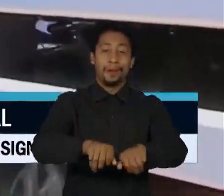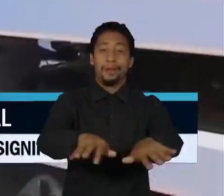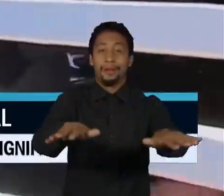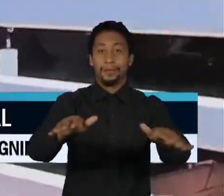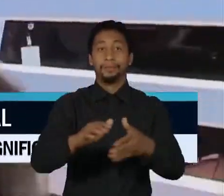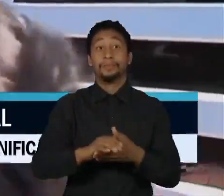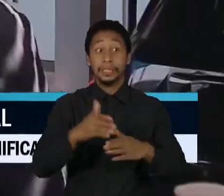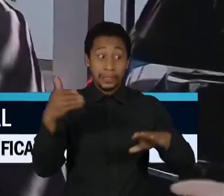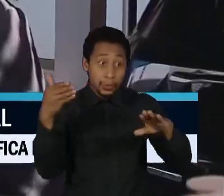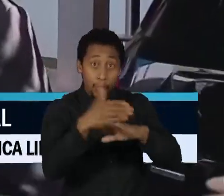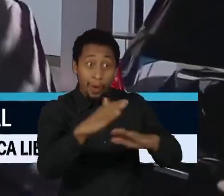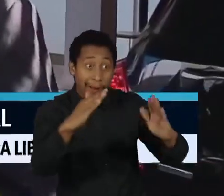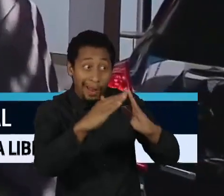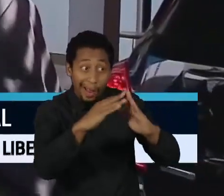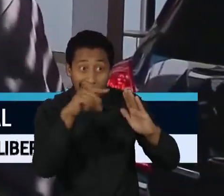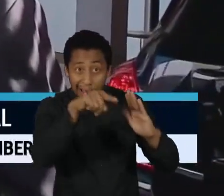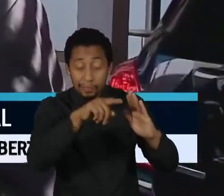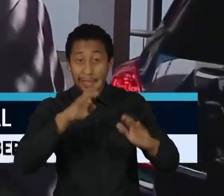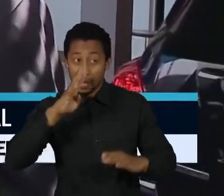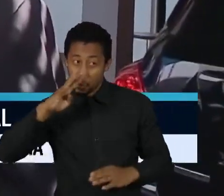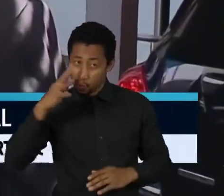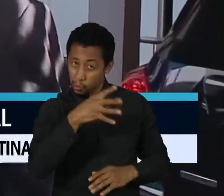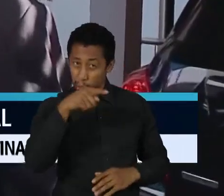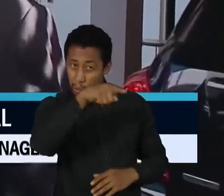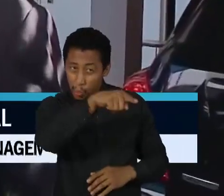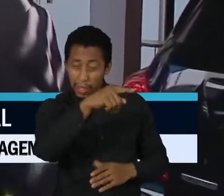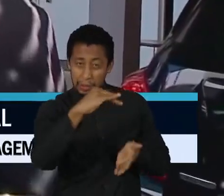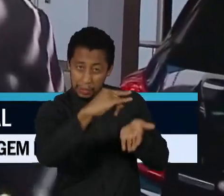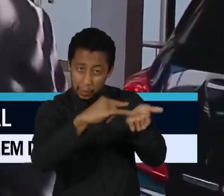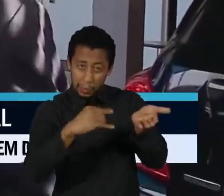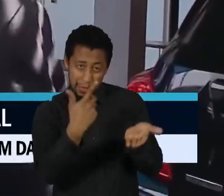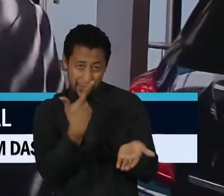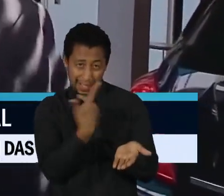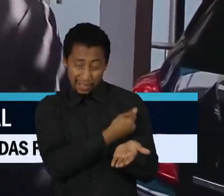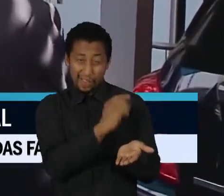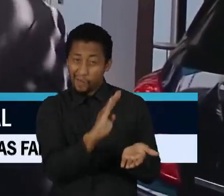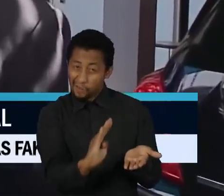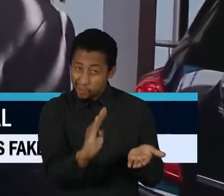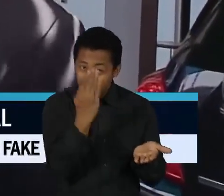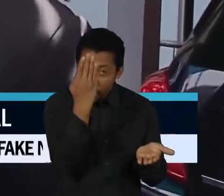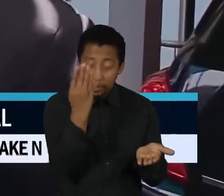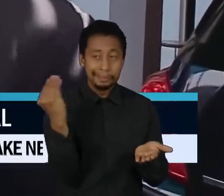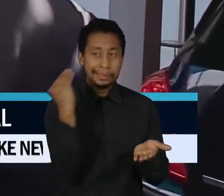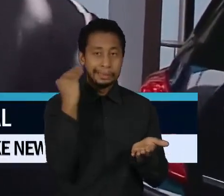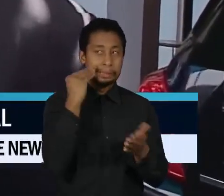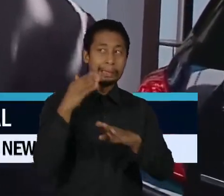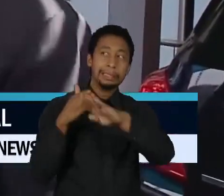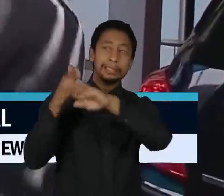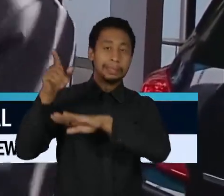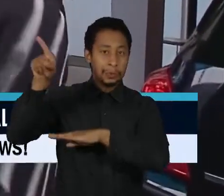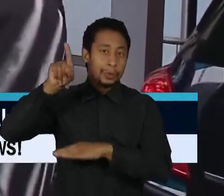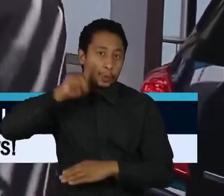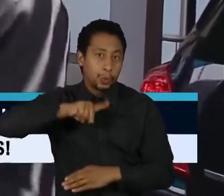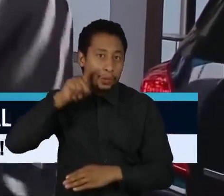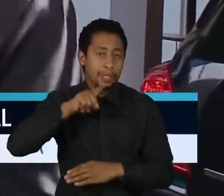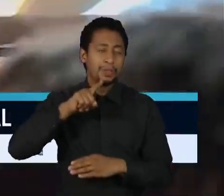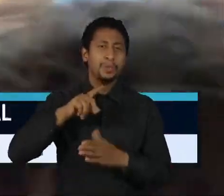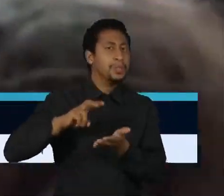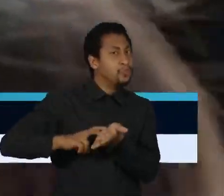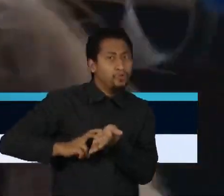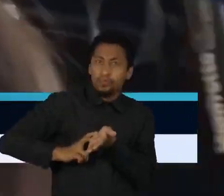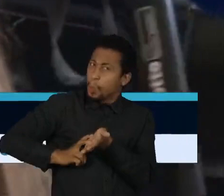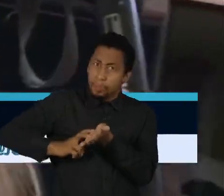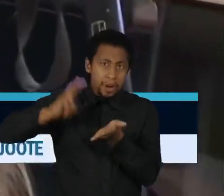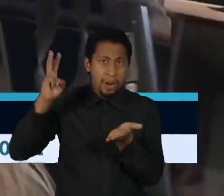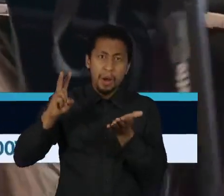blitz em sua casa pela acusação de fraude em cartões de vacina para entrar nos Estados Unidos já está desde cedo nas capas